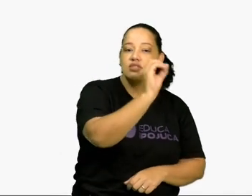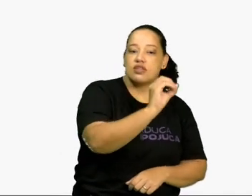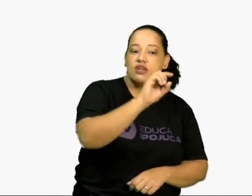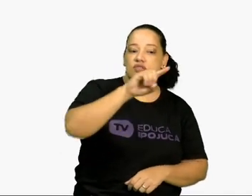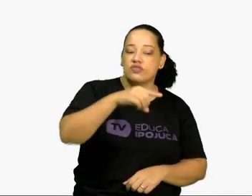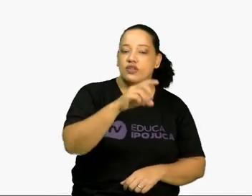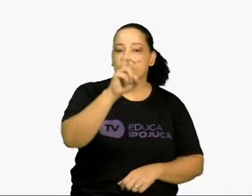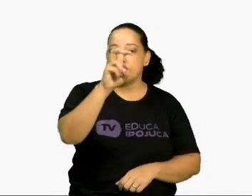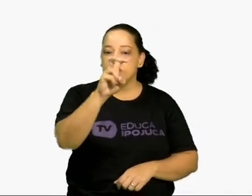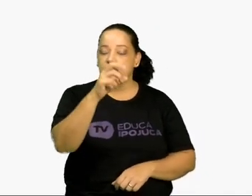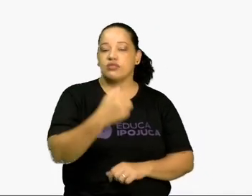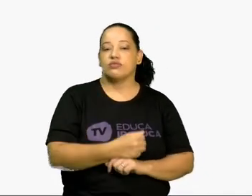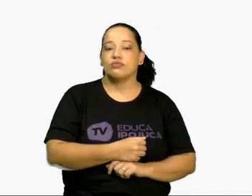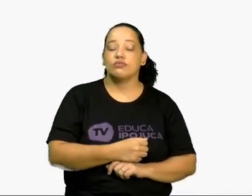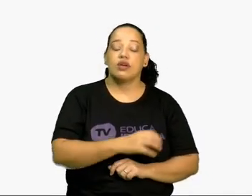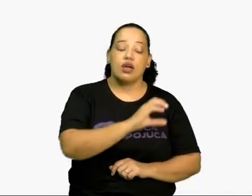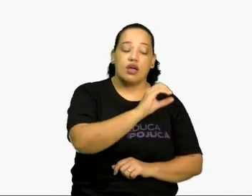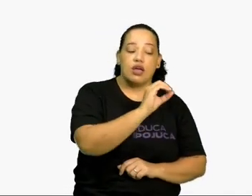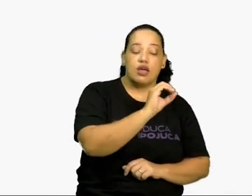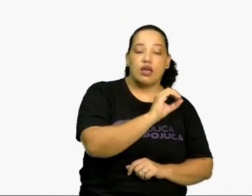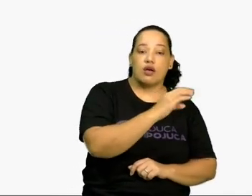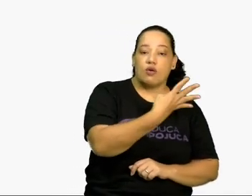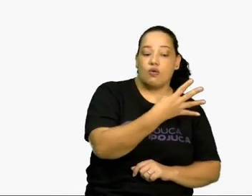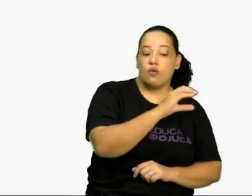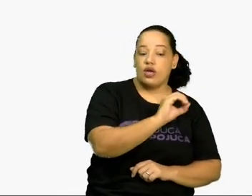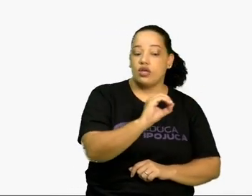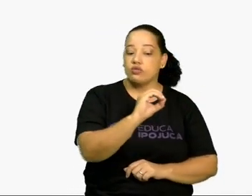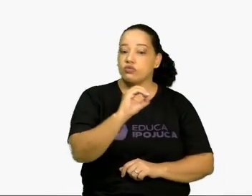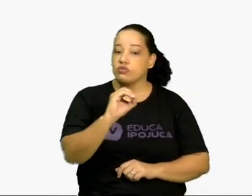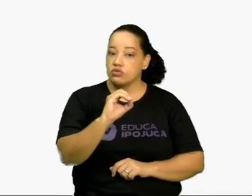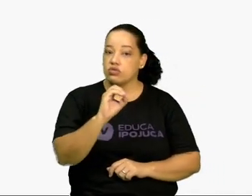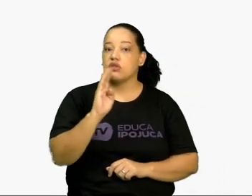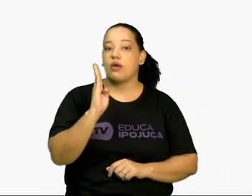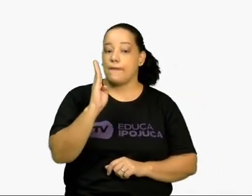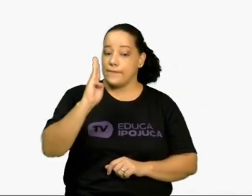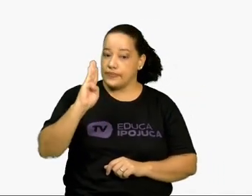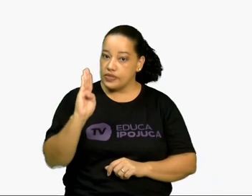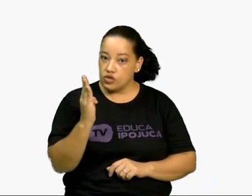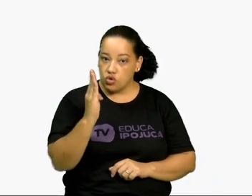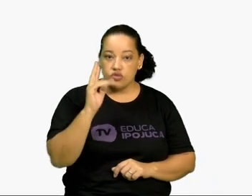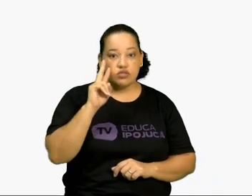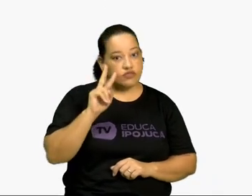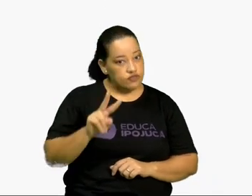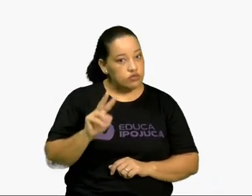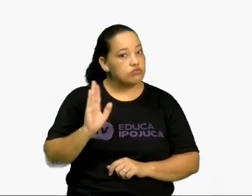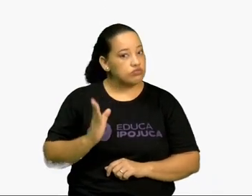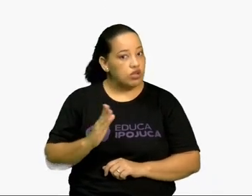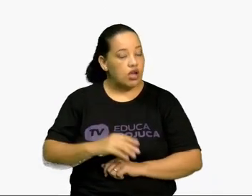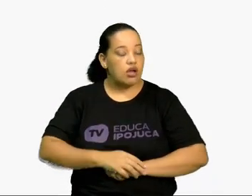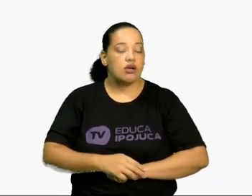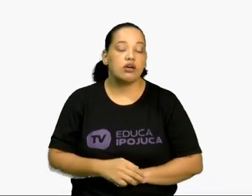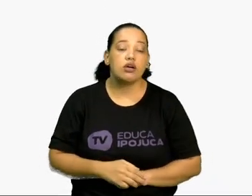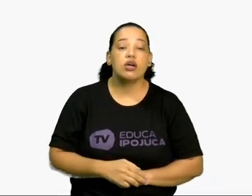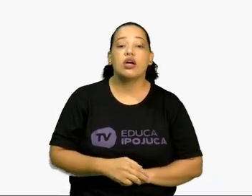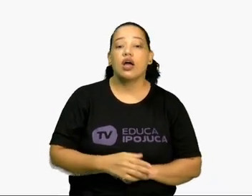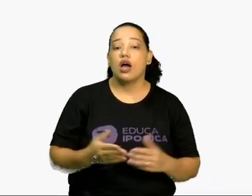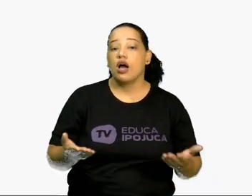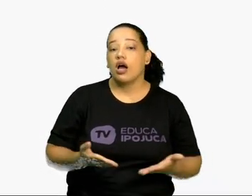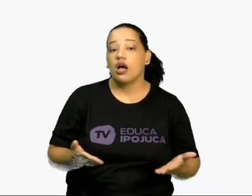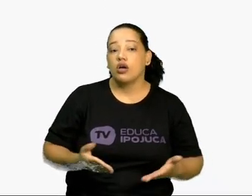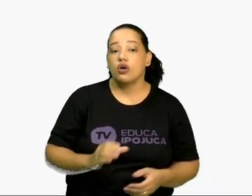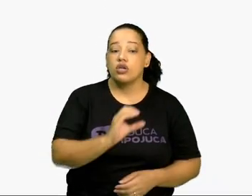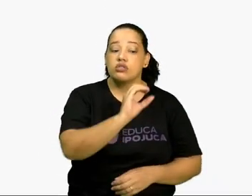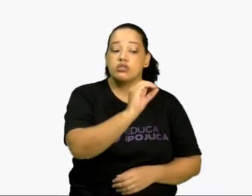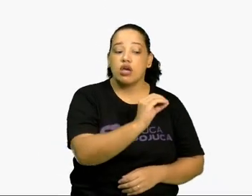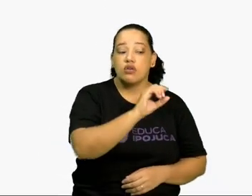400 bilhões você já aprendeu como representar. Agora, o 0,05%, você